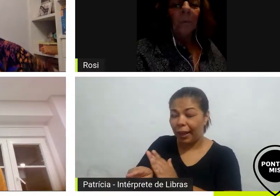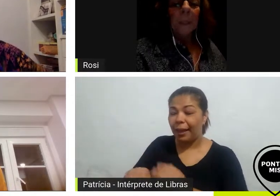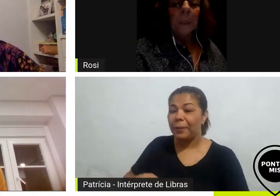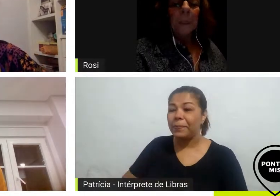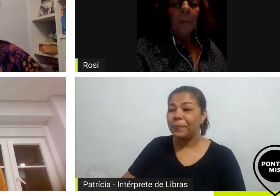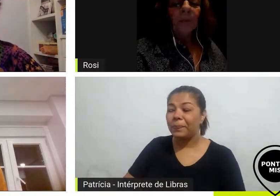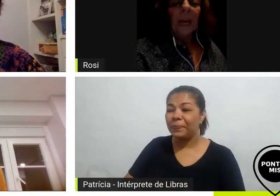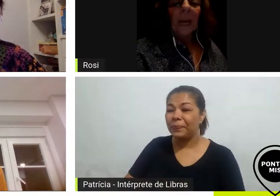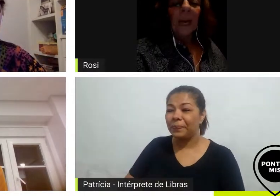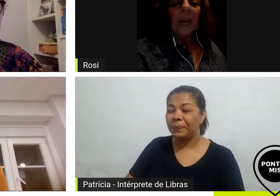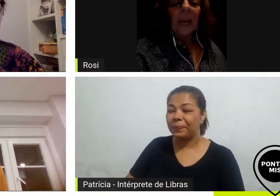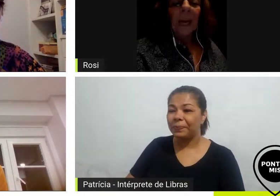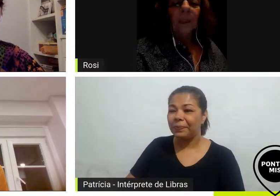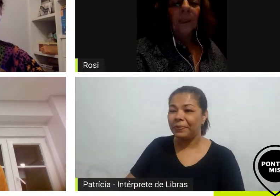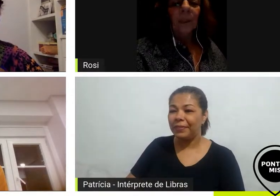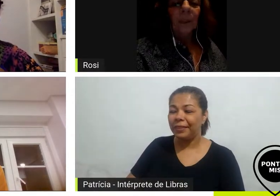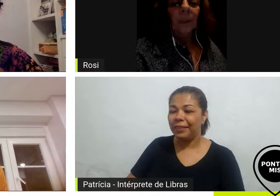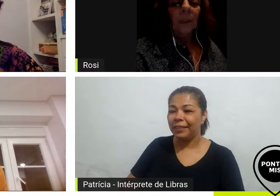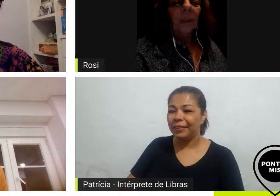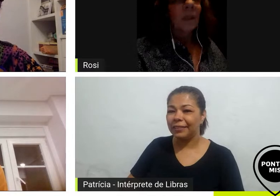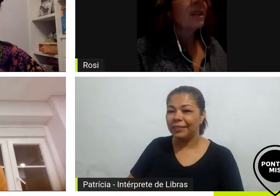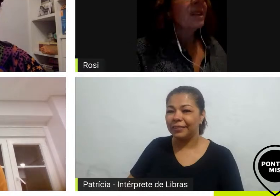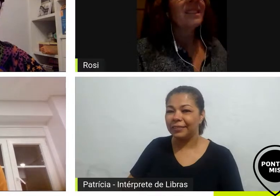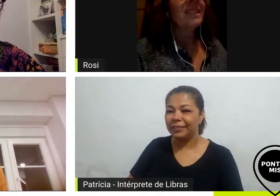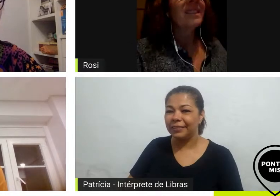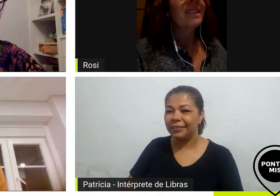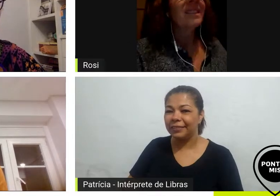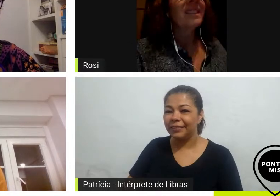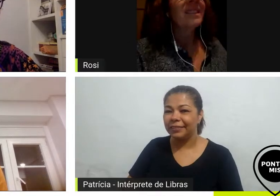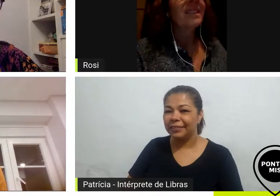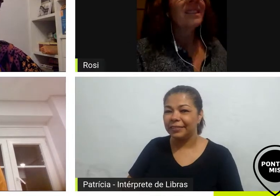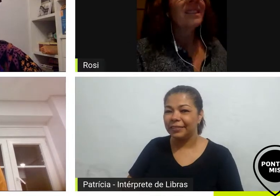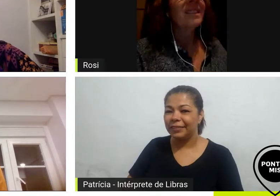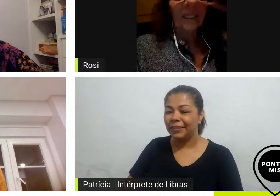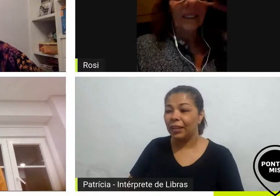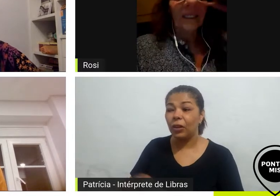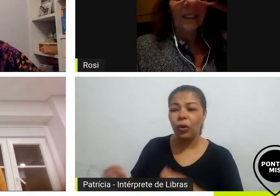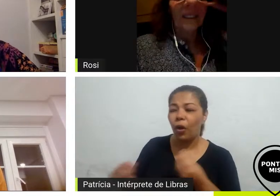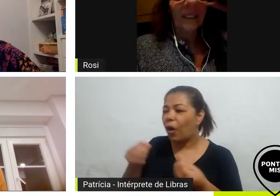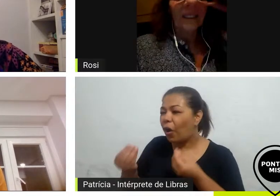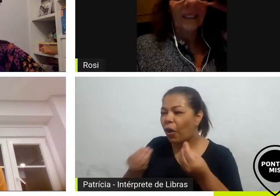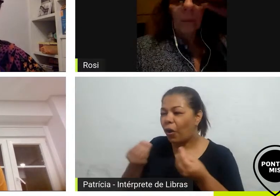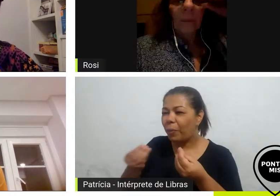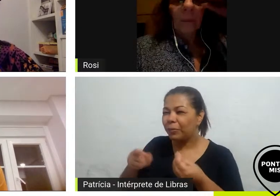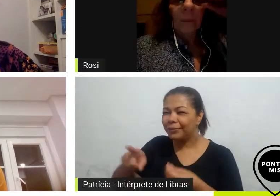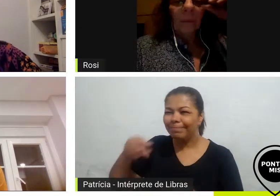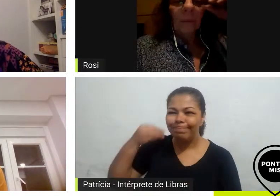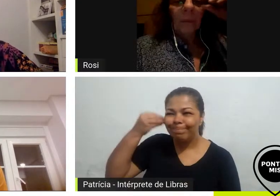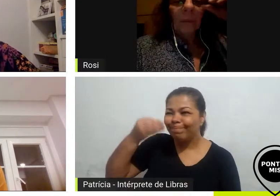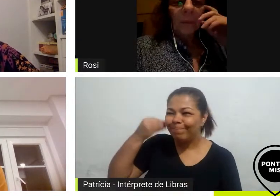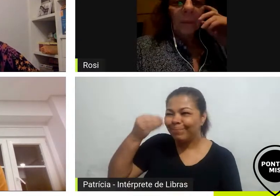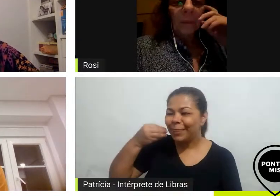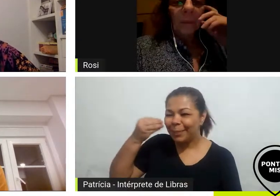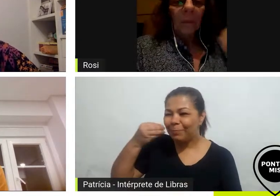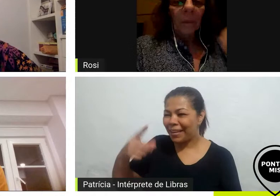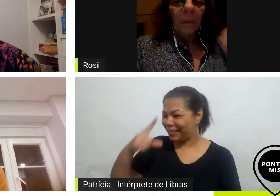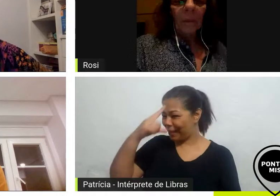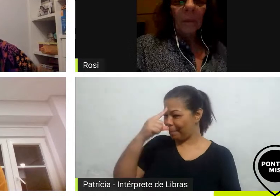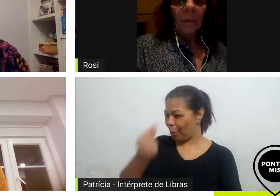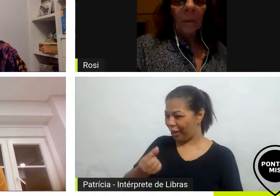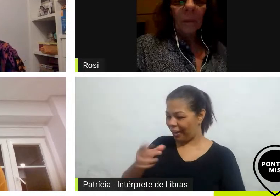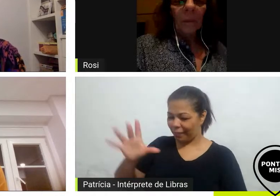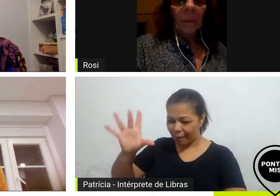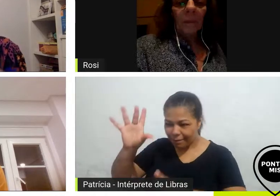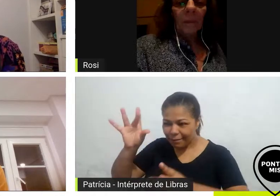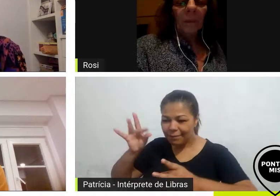te perguntando pode falar sobre o que ficou da Rosinha perdão o que ficou da Morgana em você com